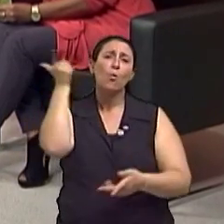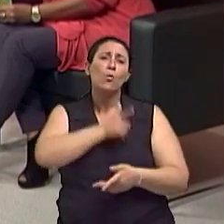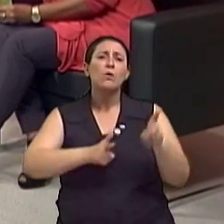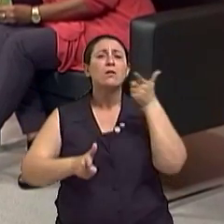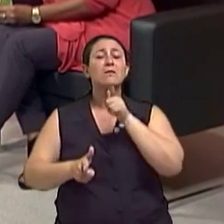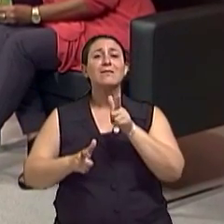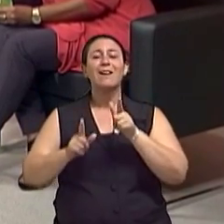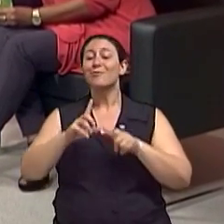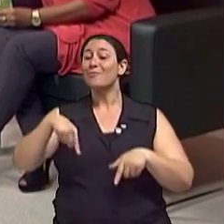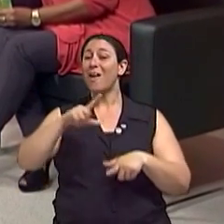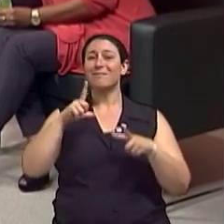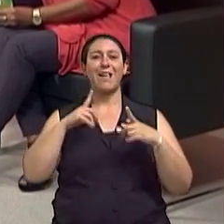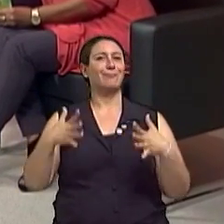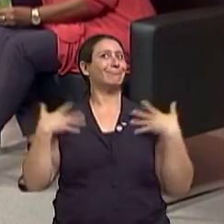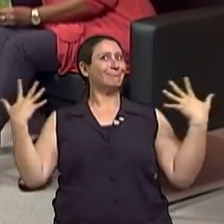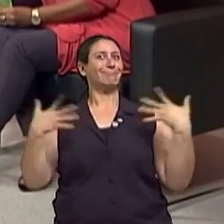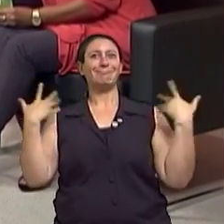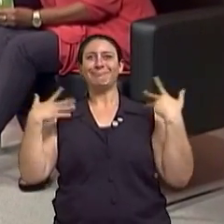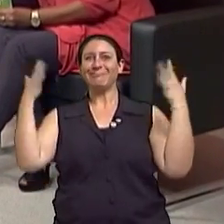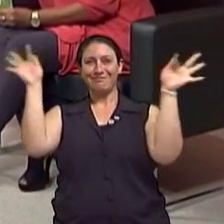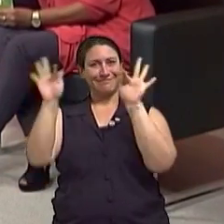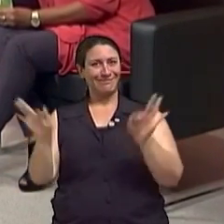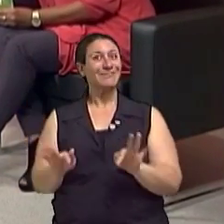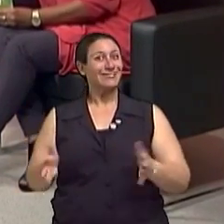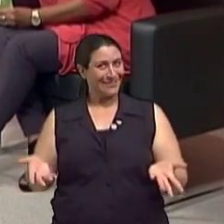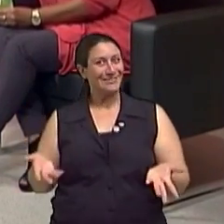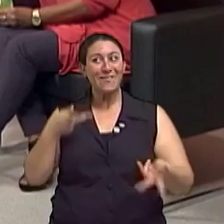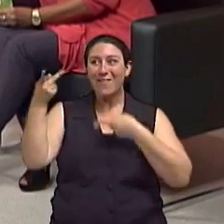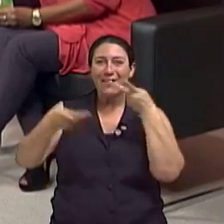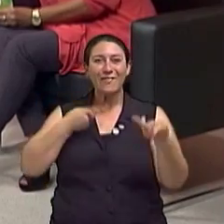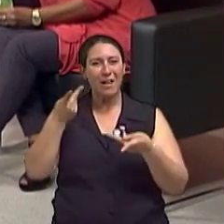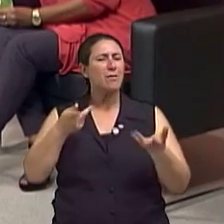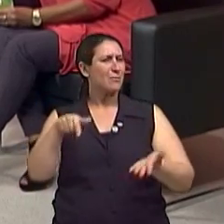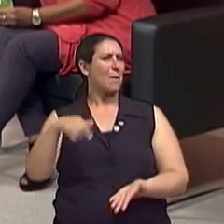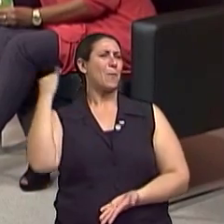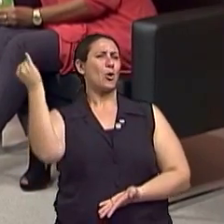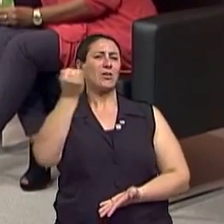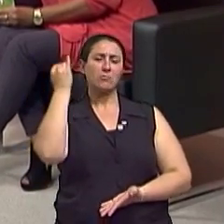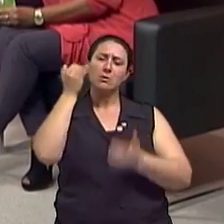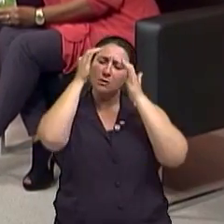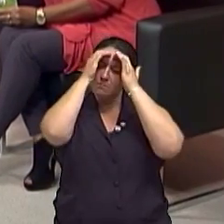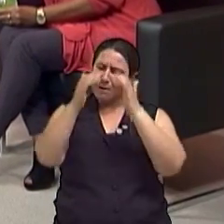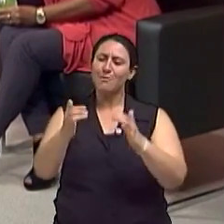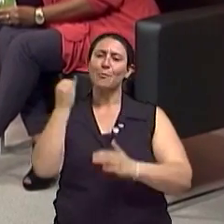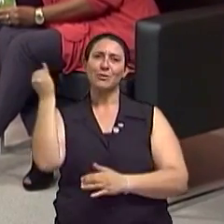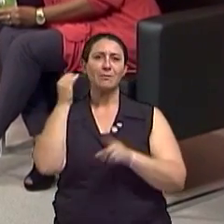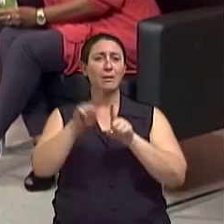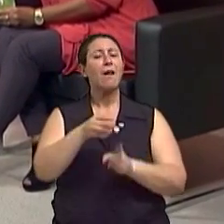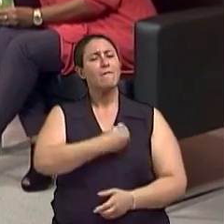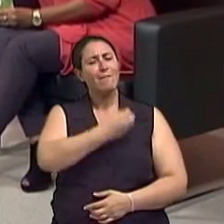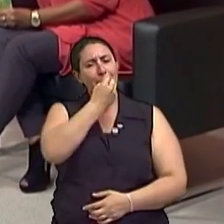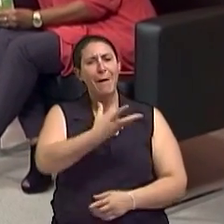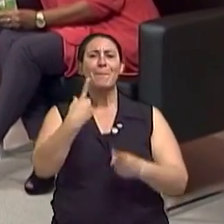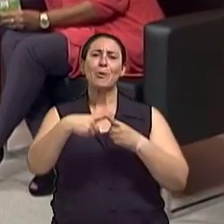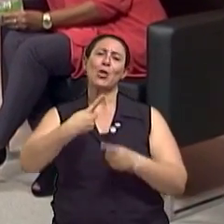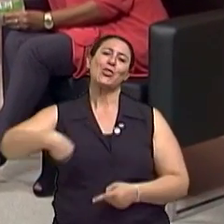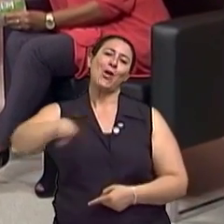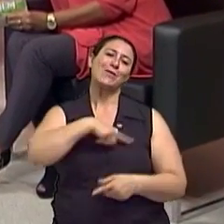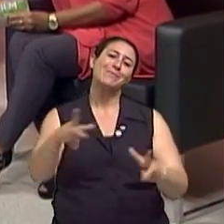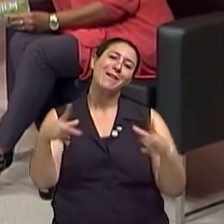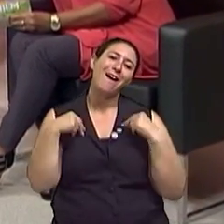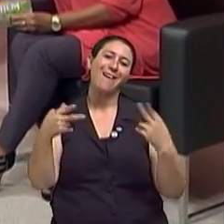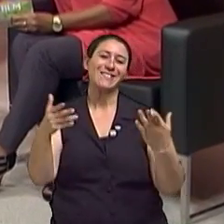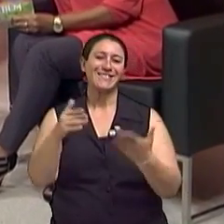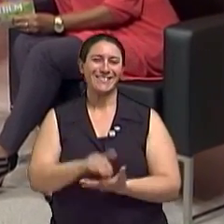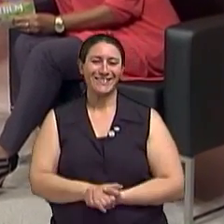com alegria. Isso é fundamental, né? Fundamental. respeito também. Viva bem, porque a gente